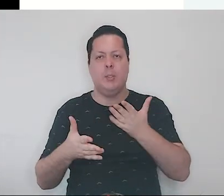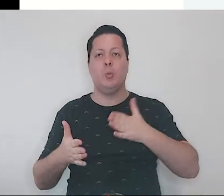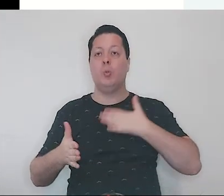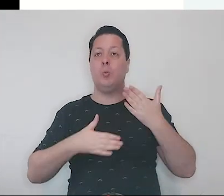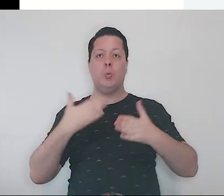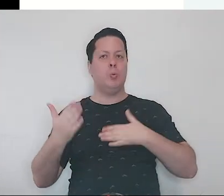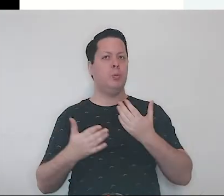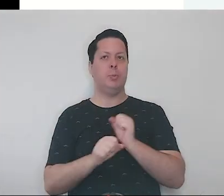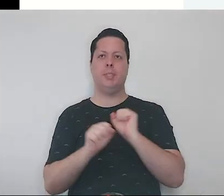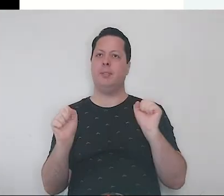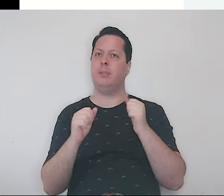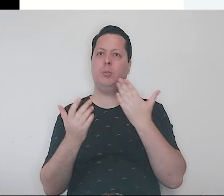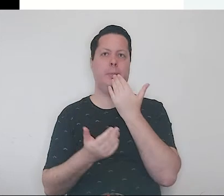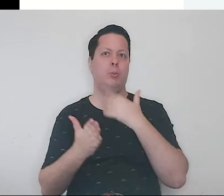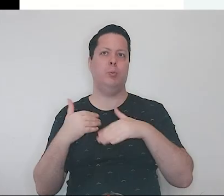se apavorou.